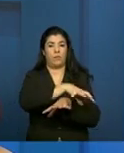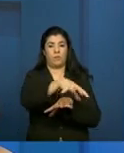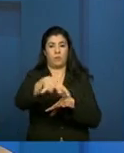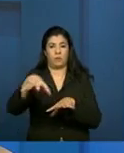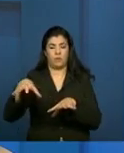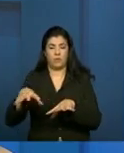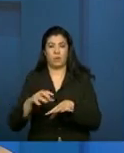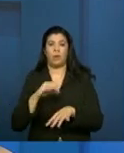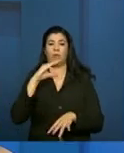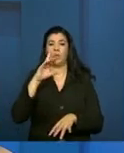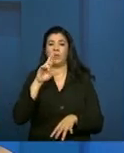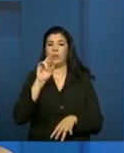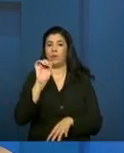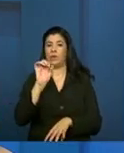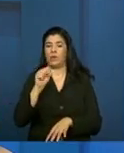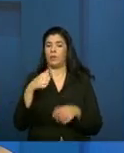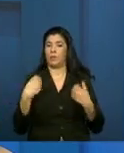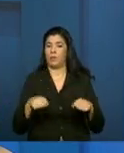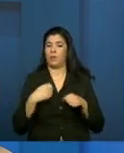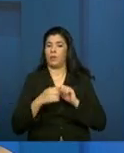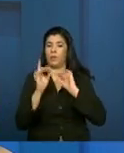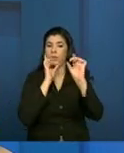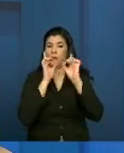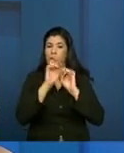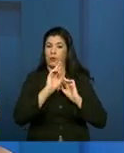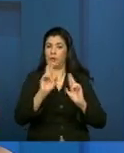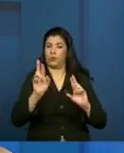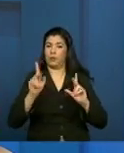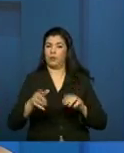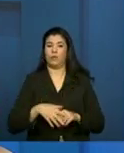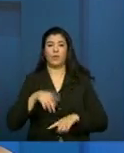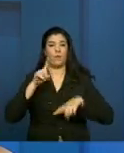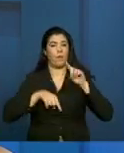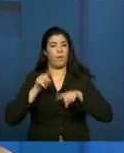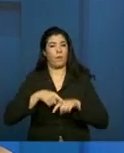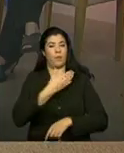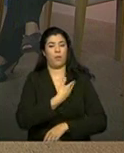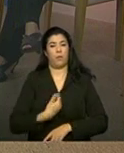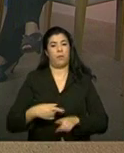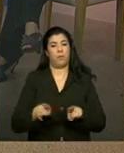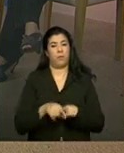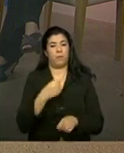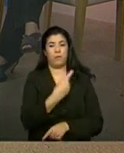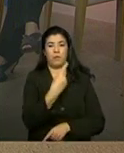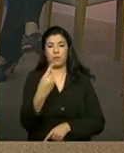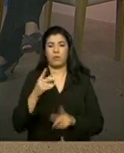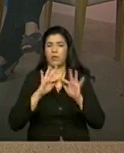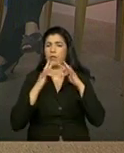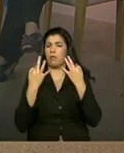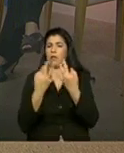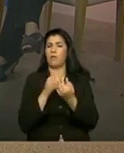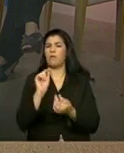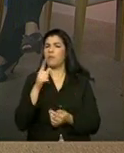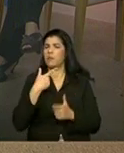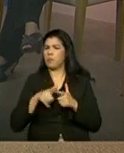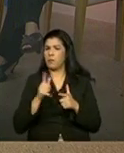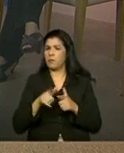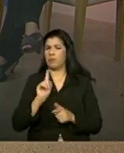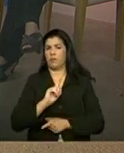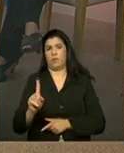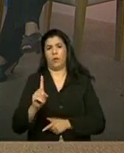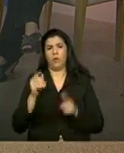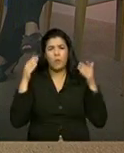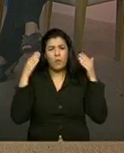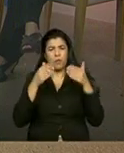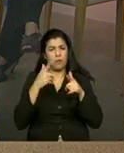o CRAS, ele necessariamente precisa dialogar com outras políticas públicas, porque parte da compreensão de que a família não é o problema. A